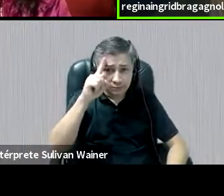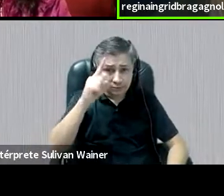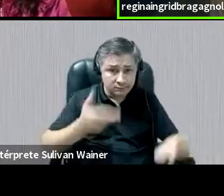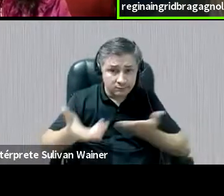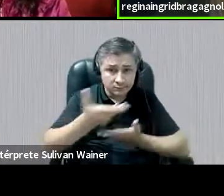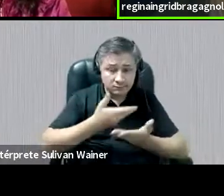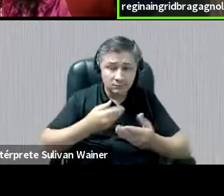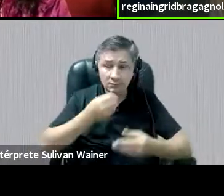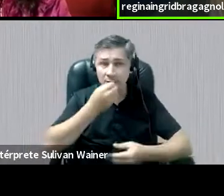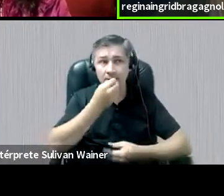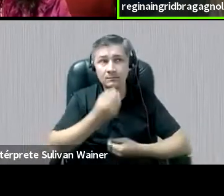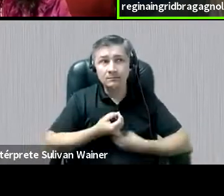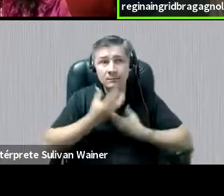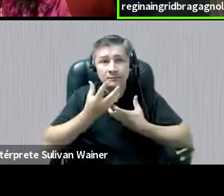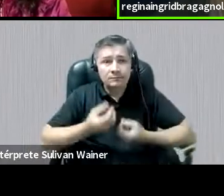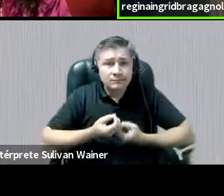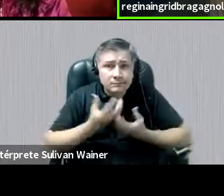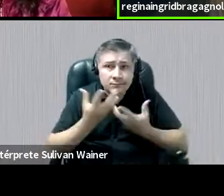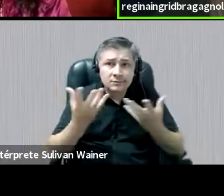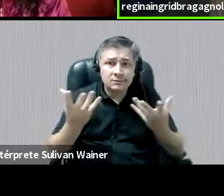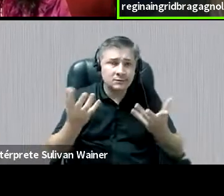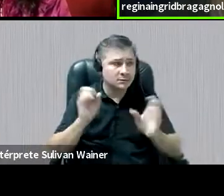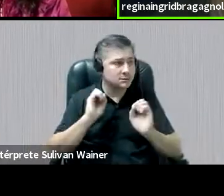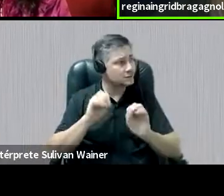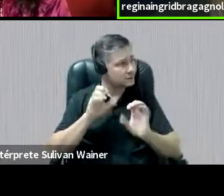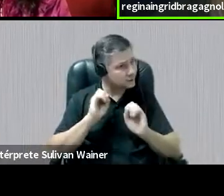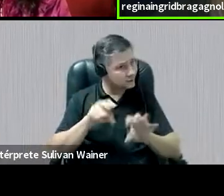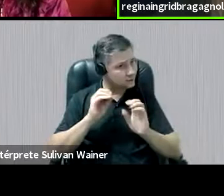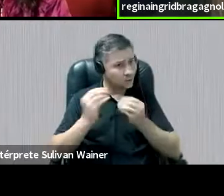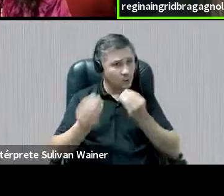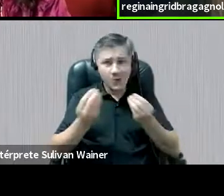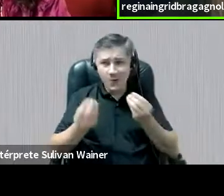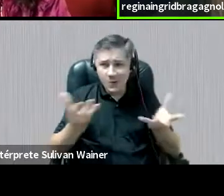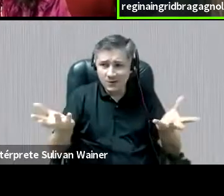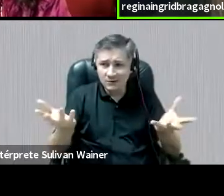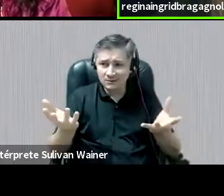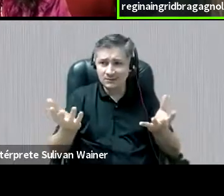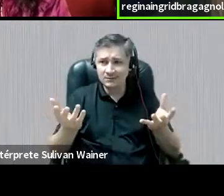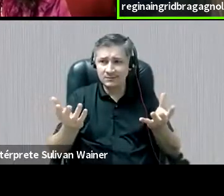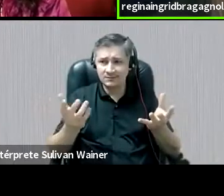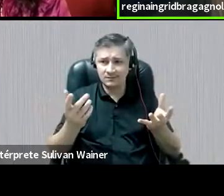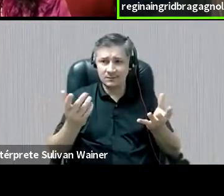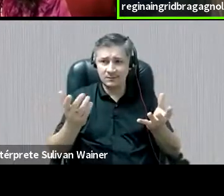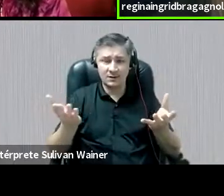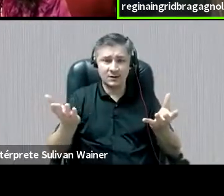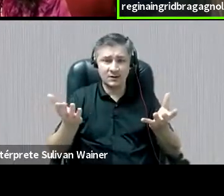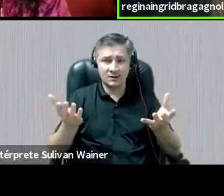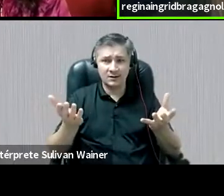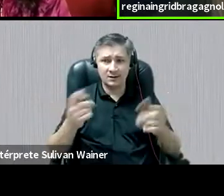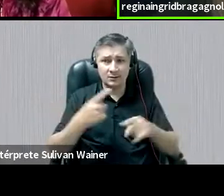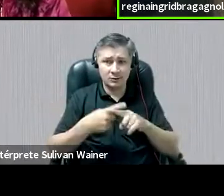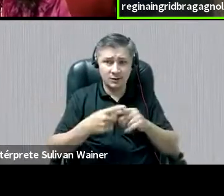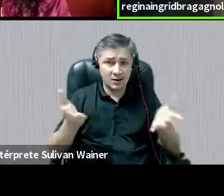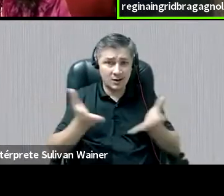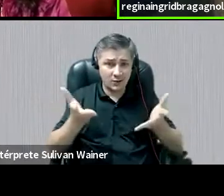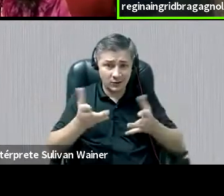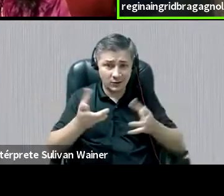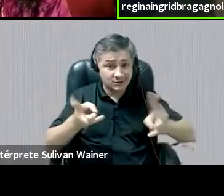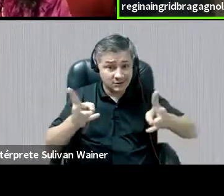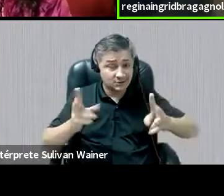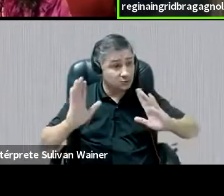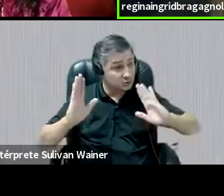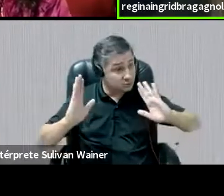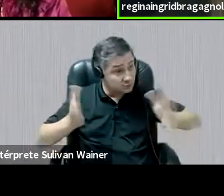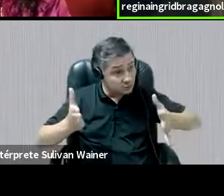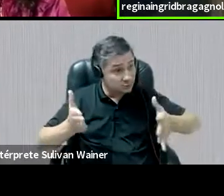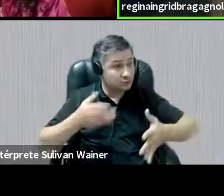compartilhamento do educar, como a Raquel fala, que agora sempre se deu, né, se